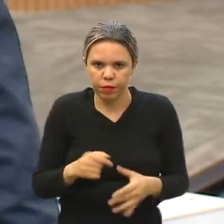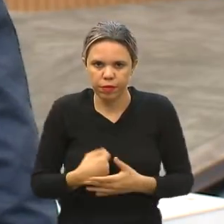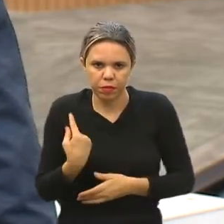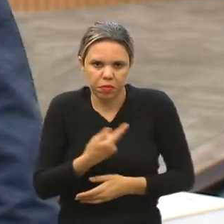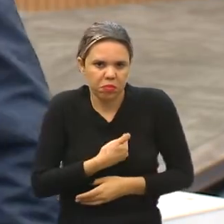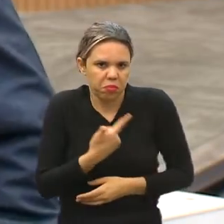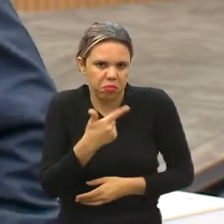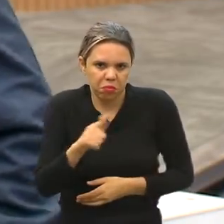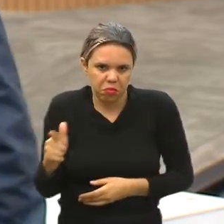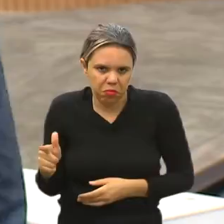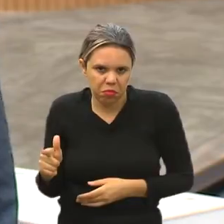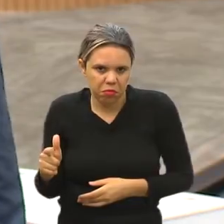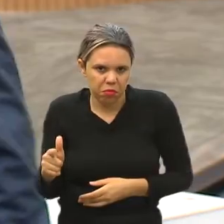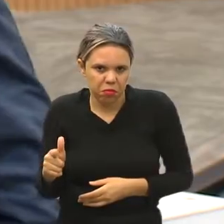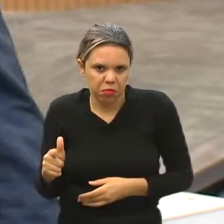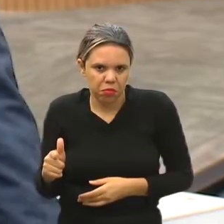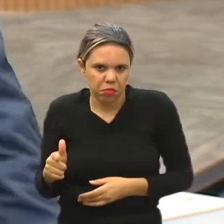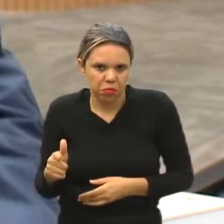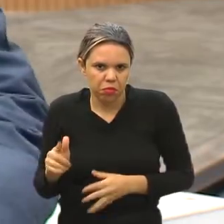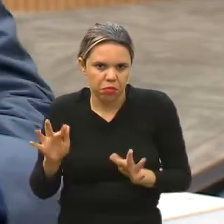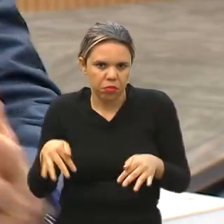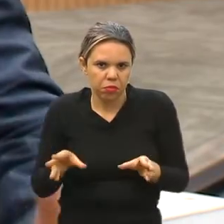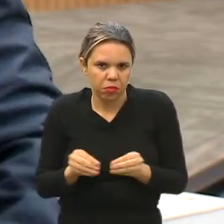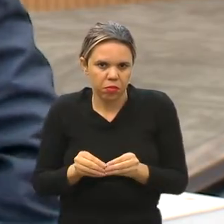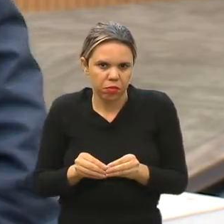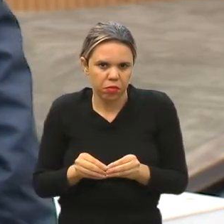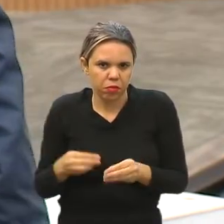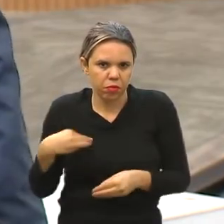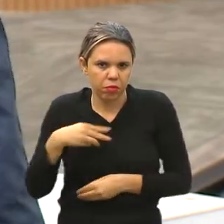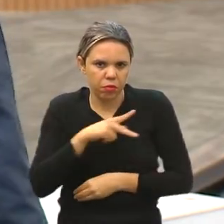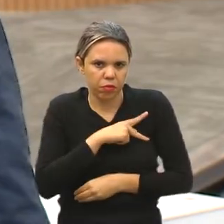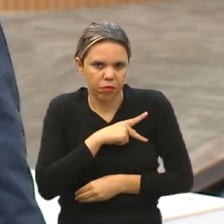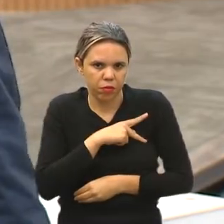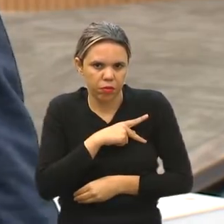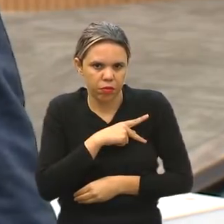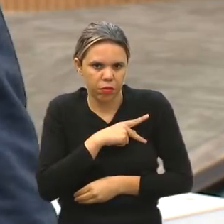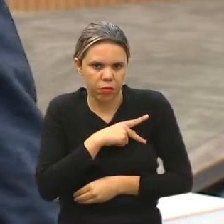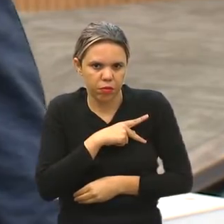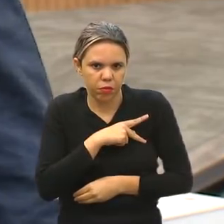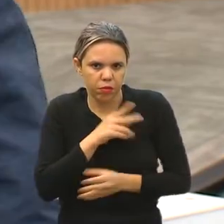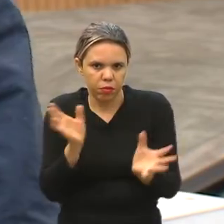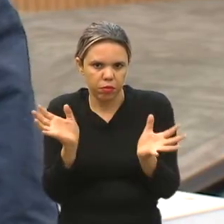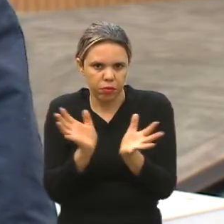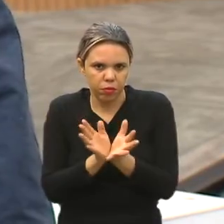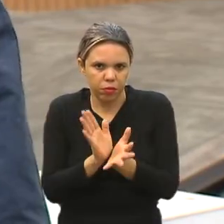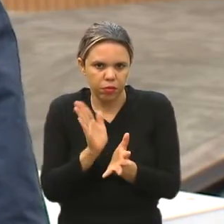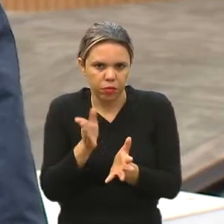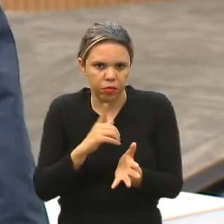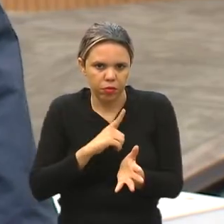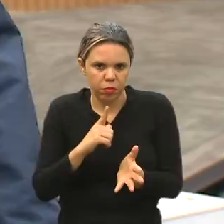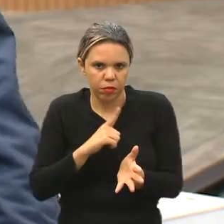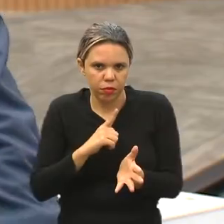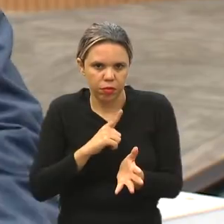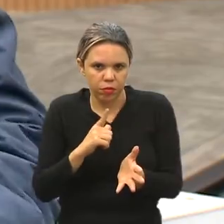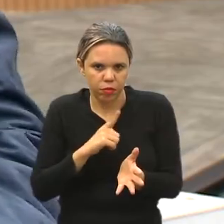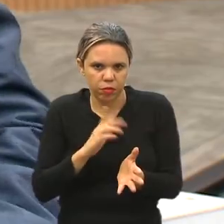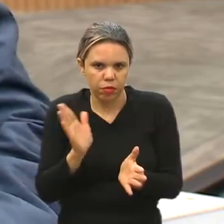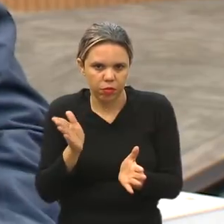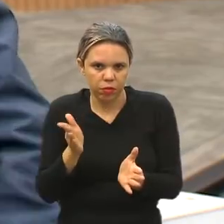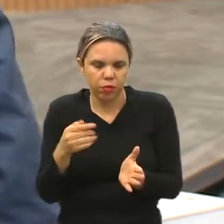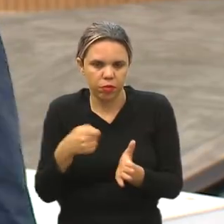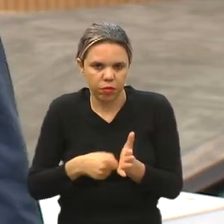A gente ainda não tem o veredito final do Ministério Público, mas a comissão já tem